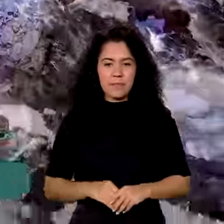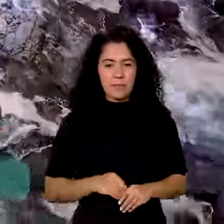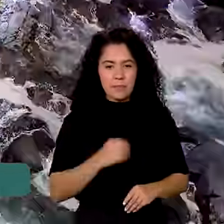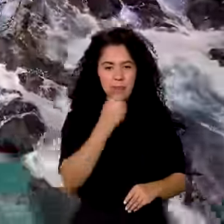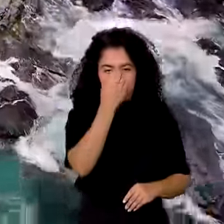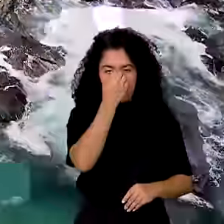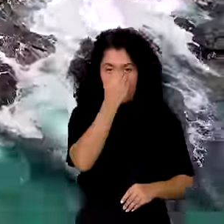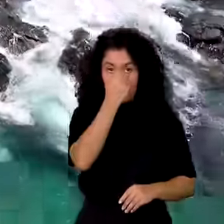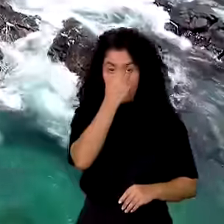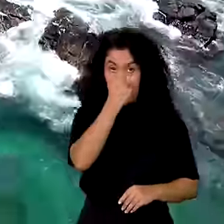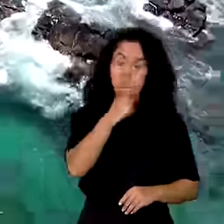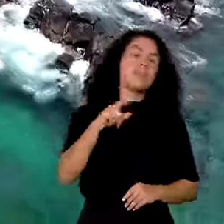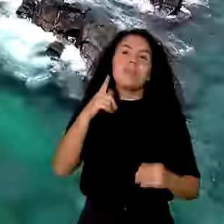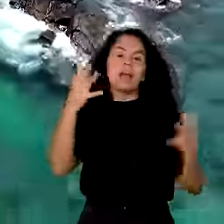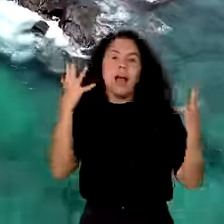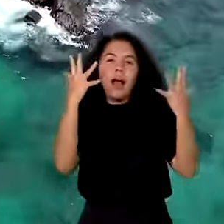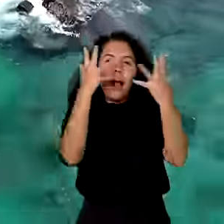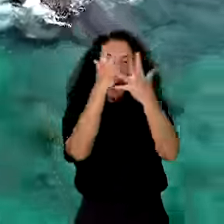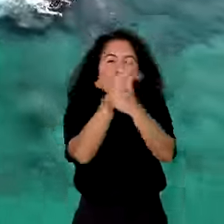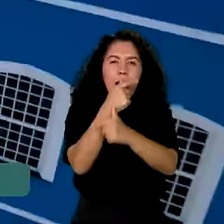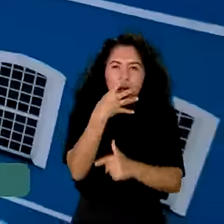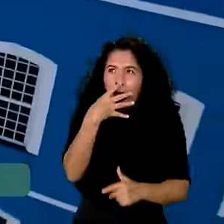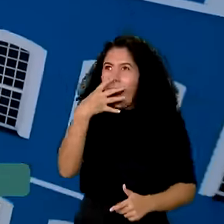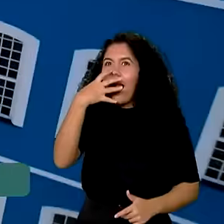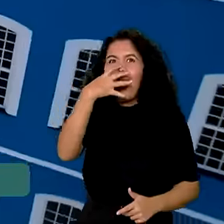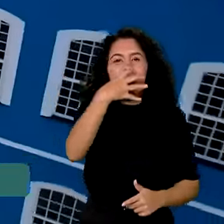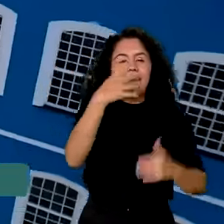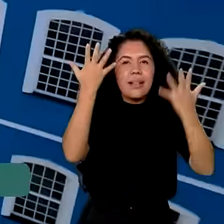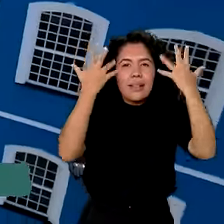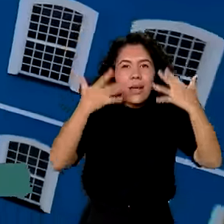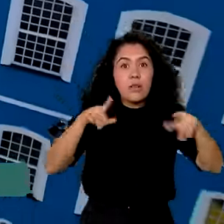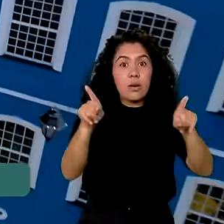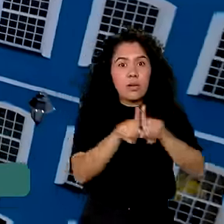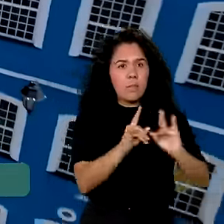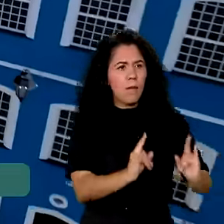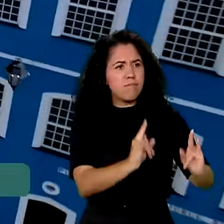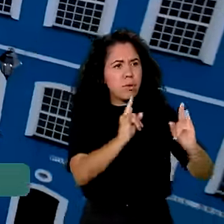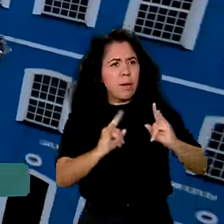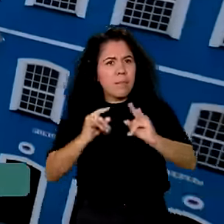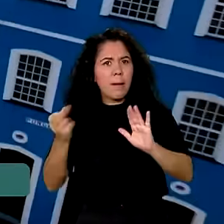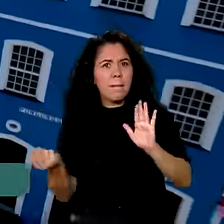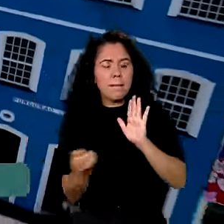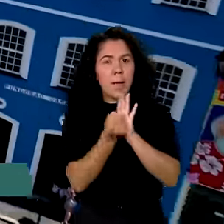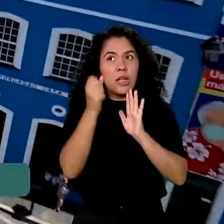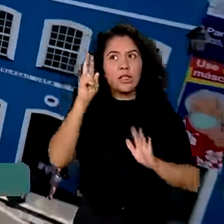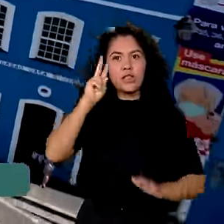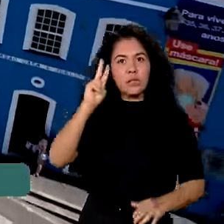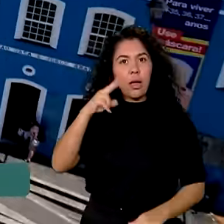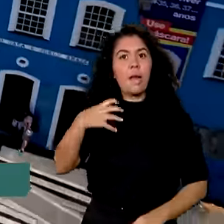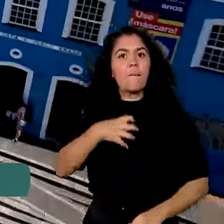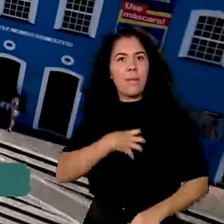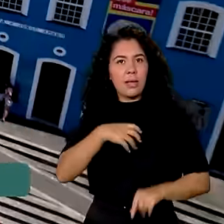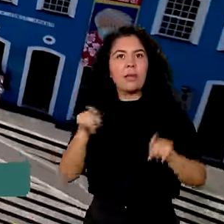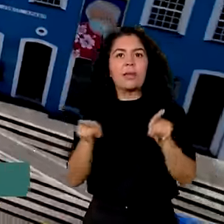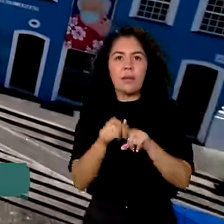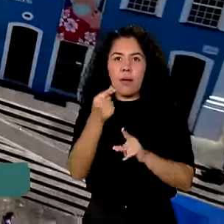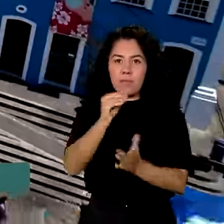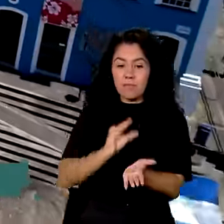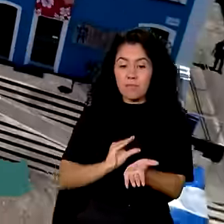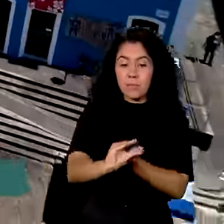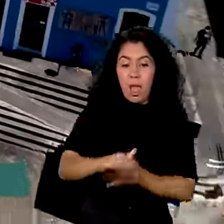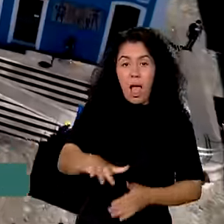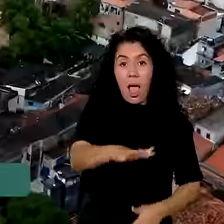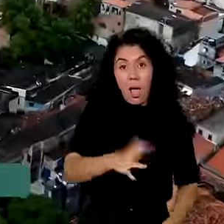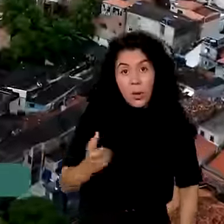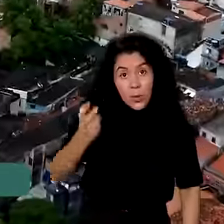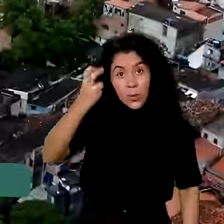Conhecida pelas belezas naturais e monumentos históricos, a Bahia vai receber novos investimentos também no setor